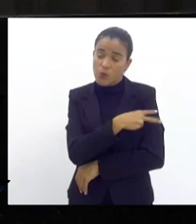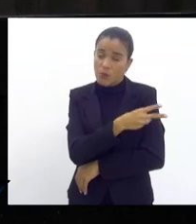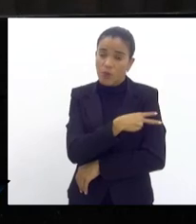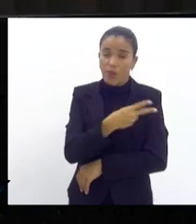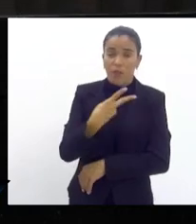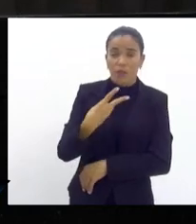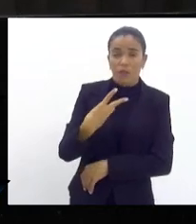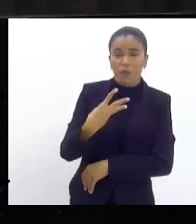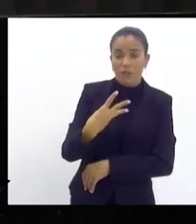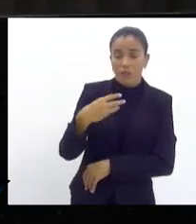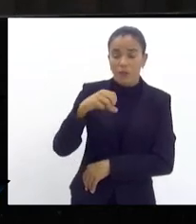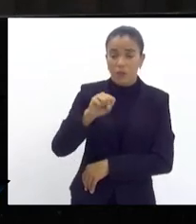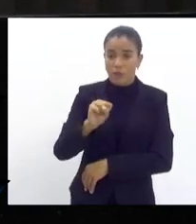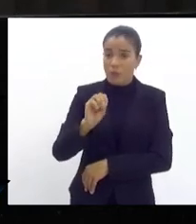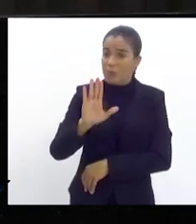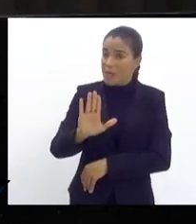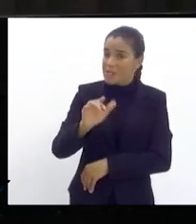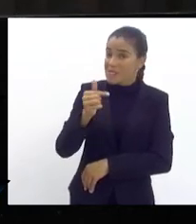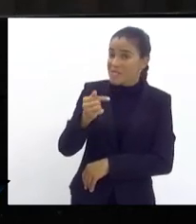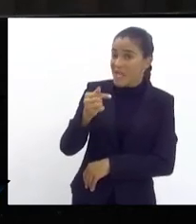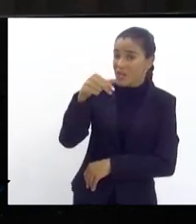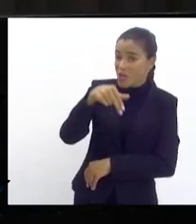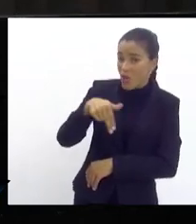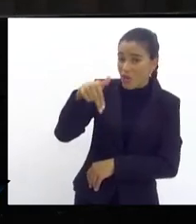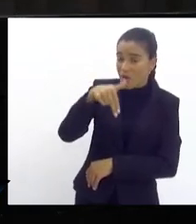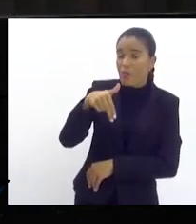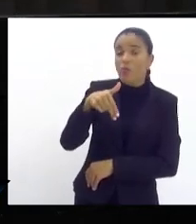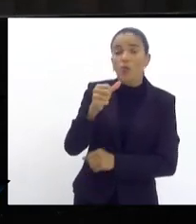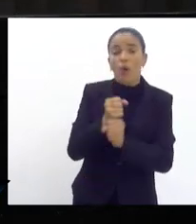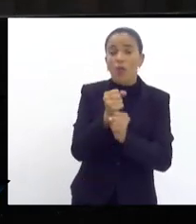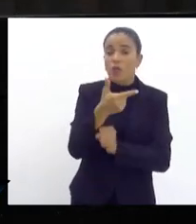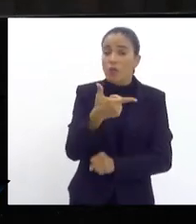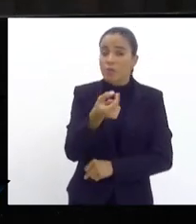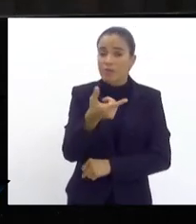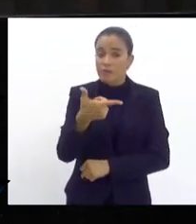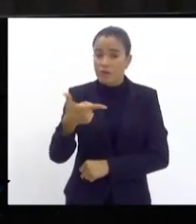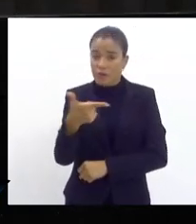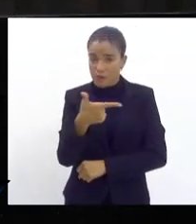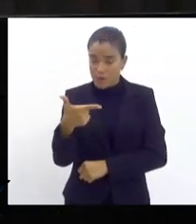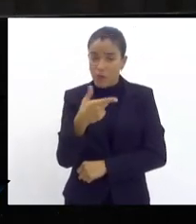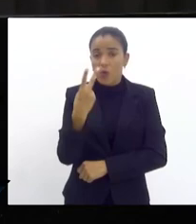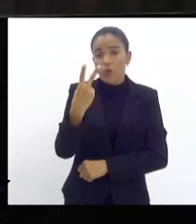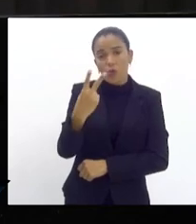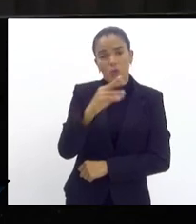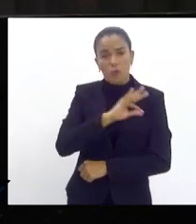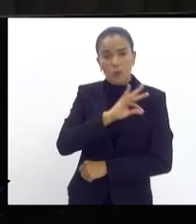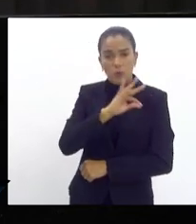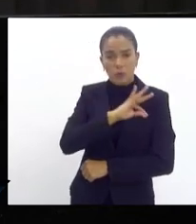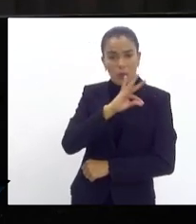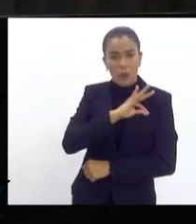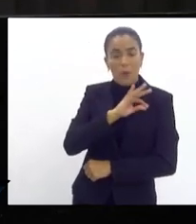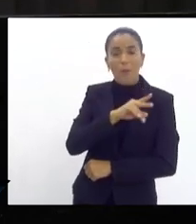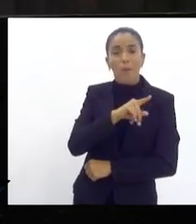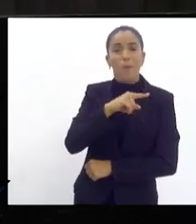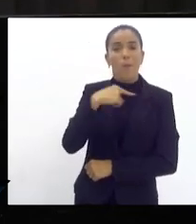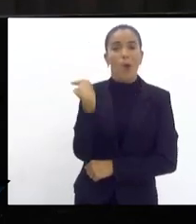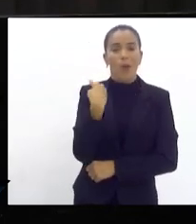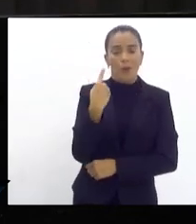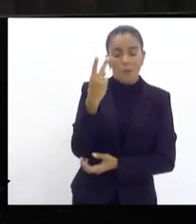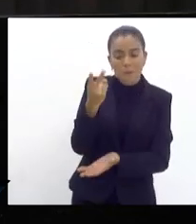senhor presidente que dia 7 de novembro de 2022 dois policiais morreram no mesmo local